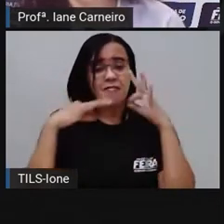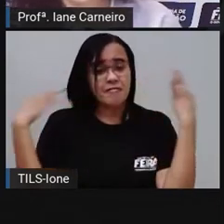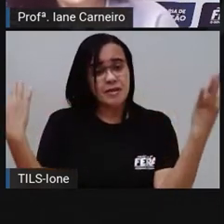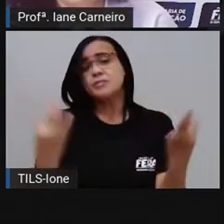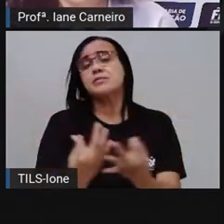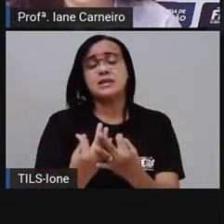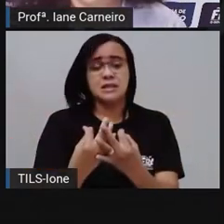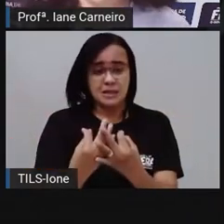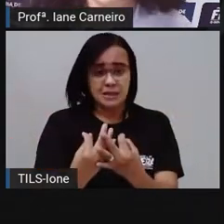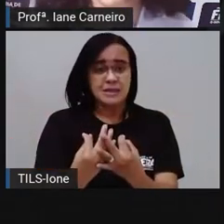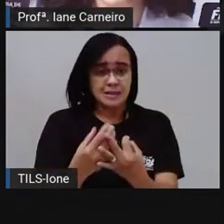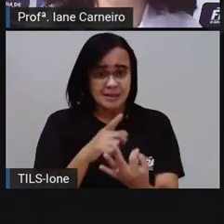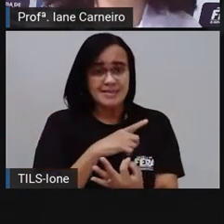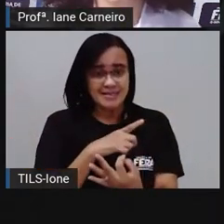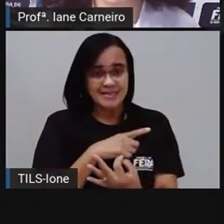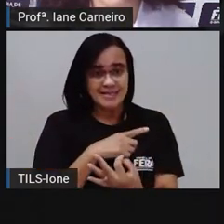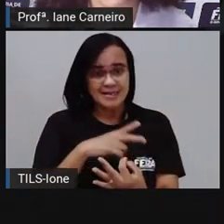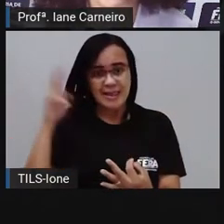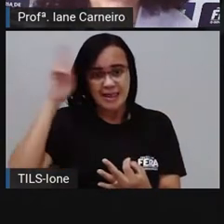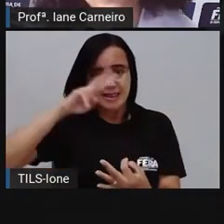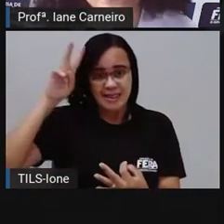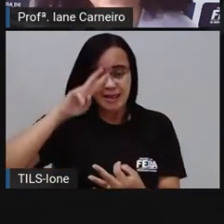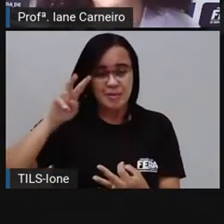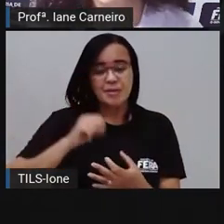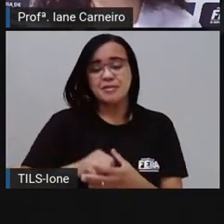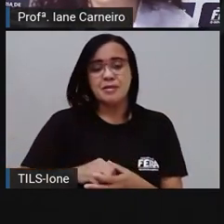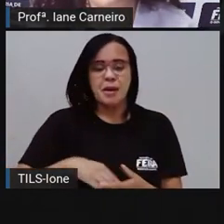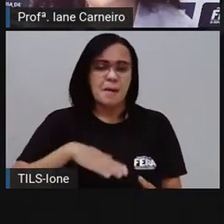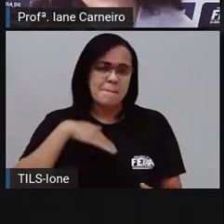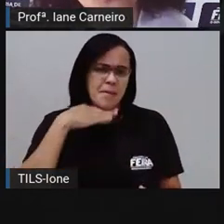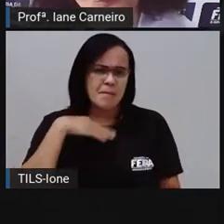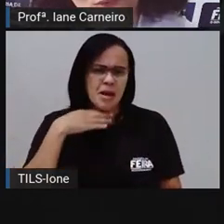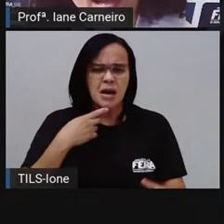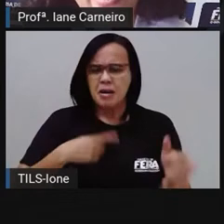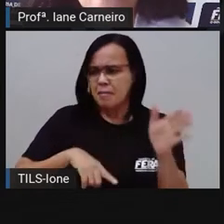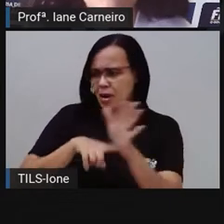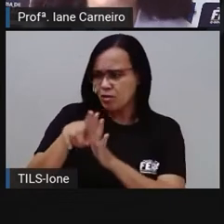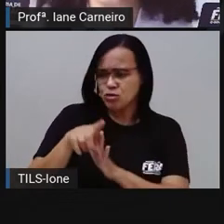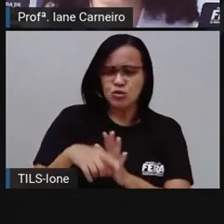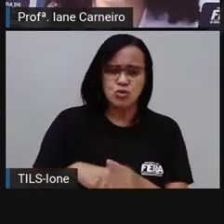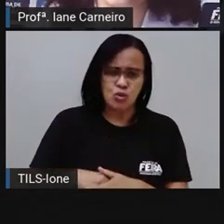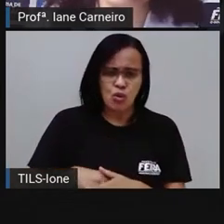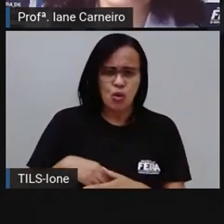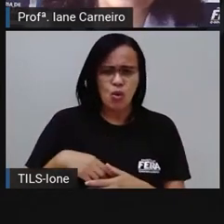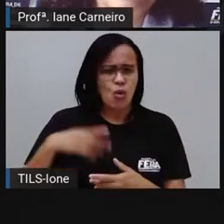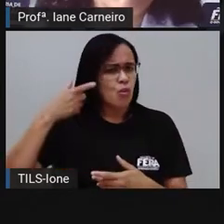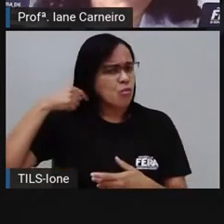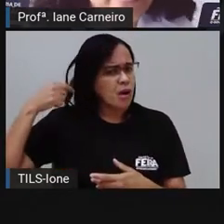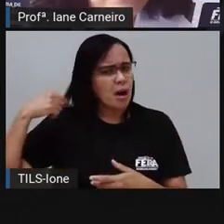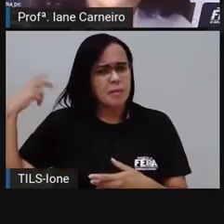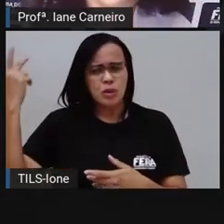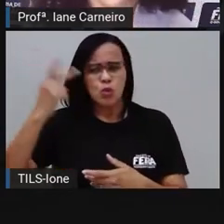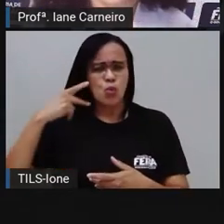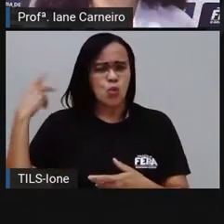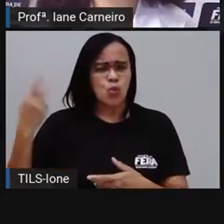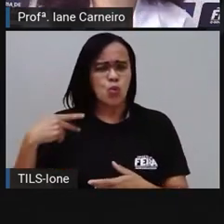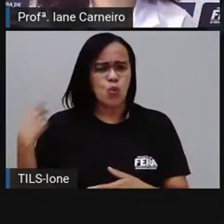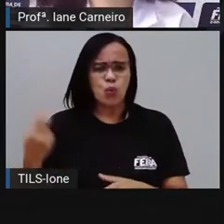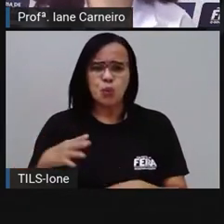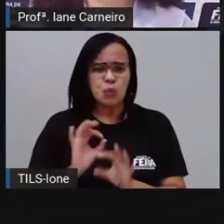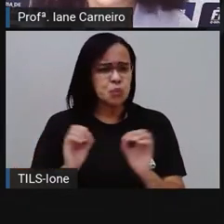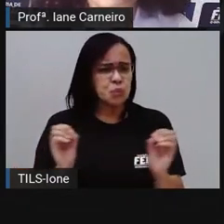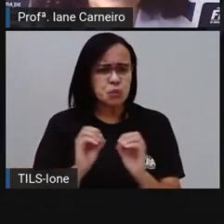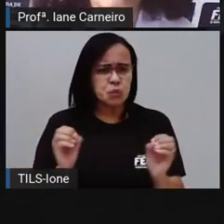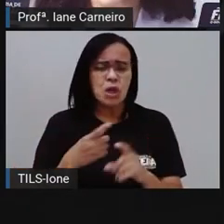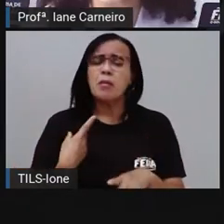Mãe, por que o meu cabelo não voa? E a mãe corrigiu, né? Não é voa, é voa. Mas você já parou para se